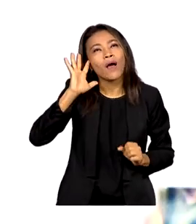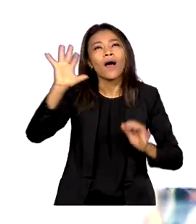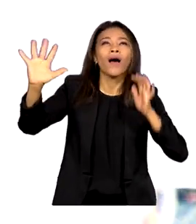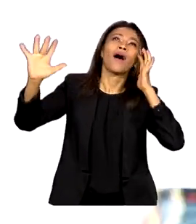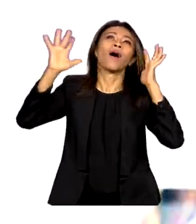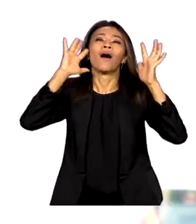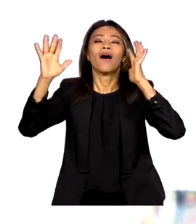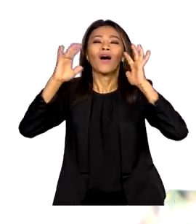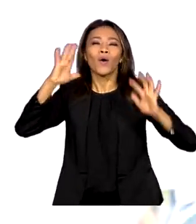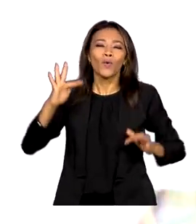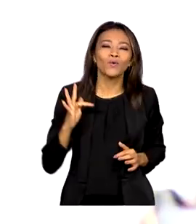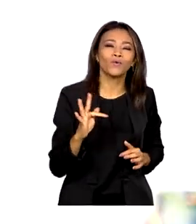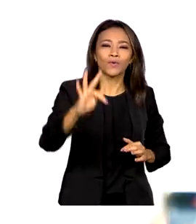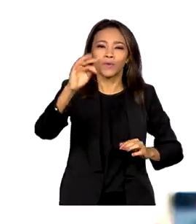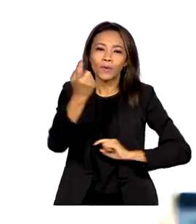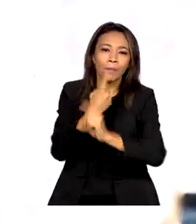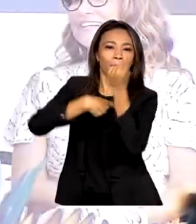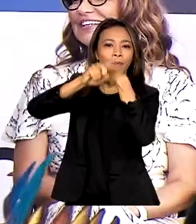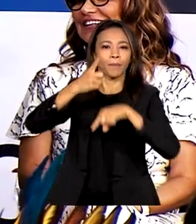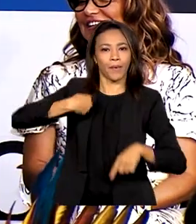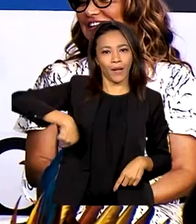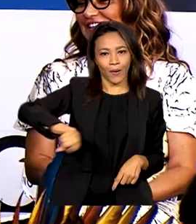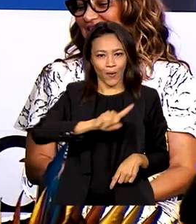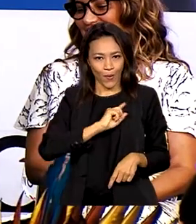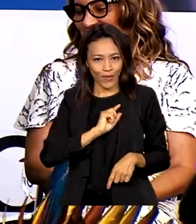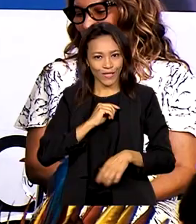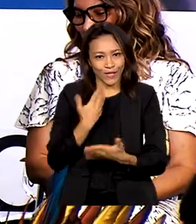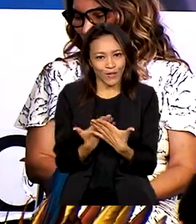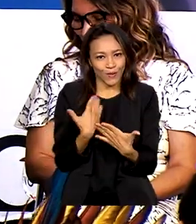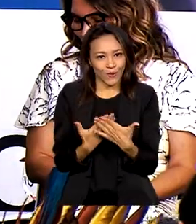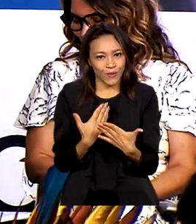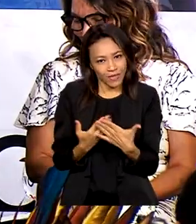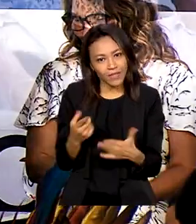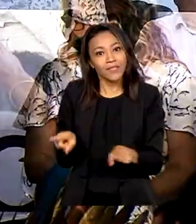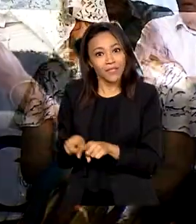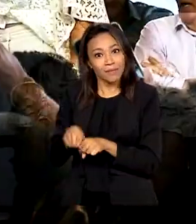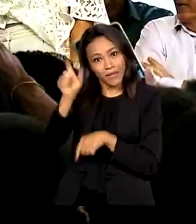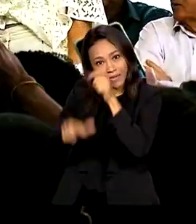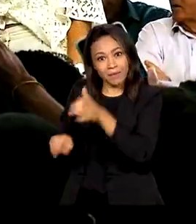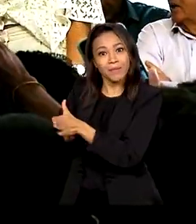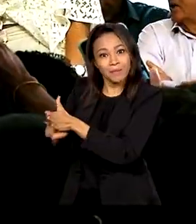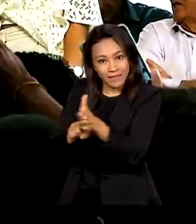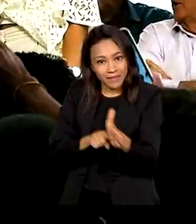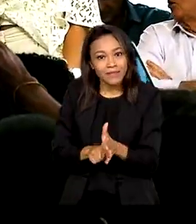com um futuro próspero para nós, estudantes e pesquisadores.